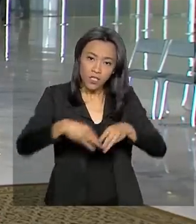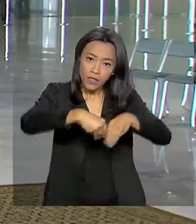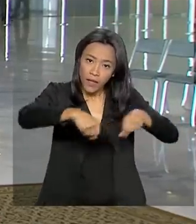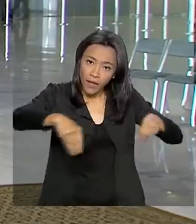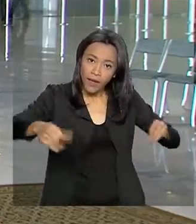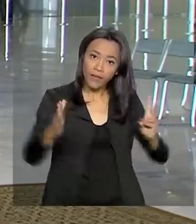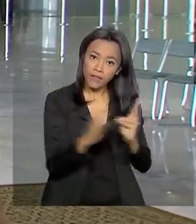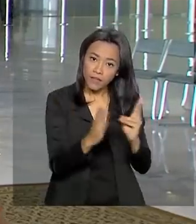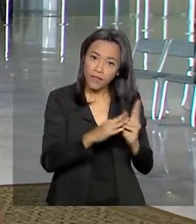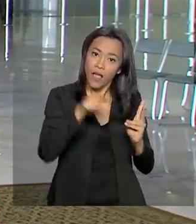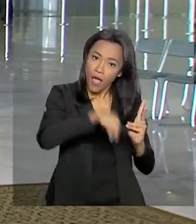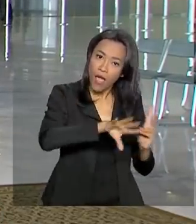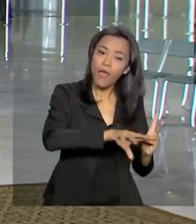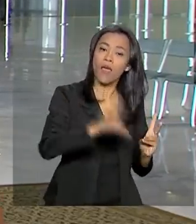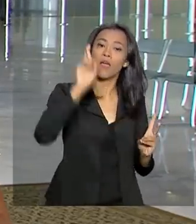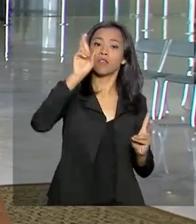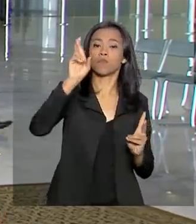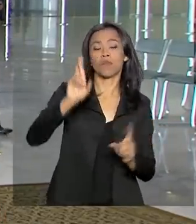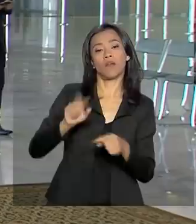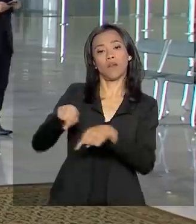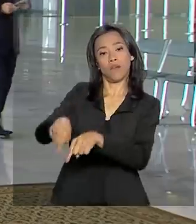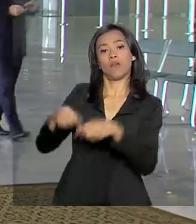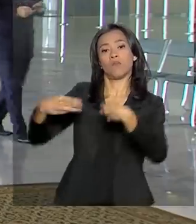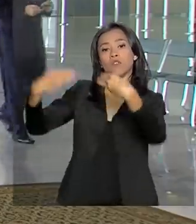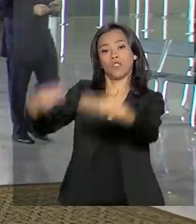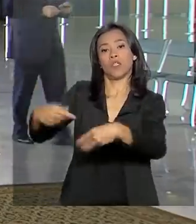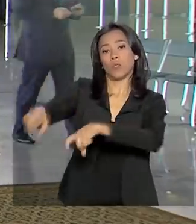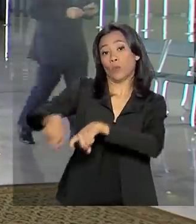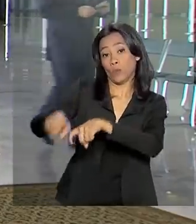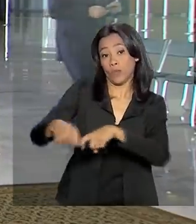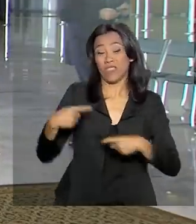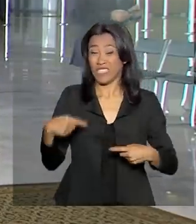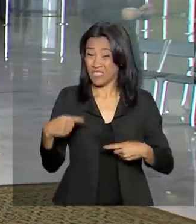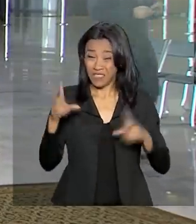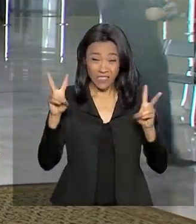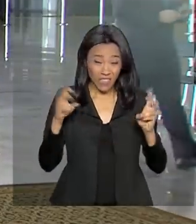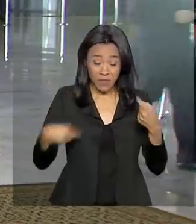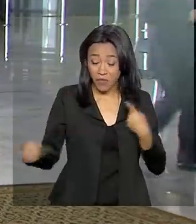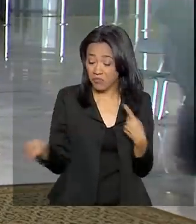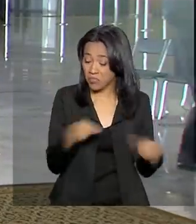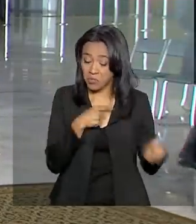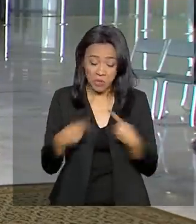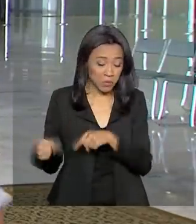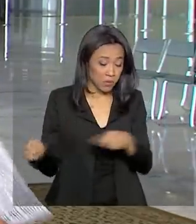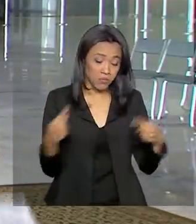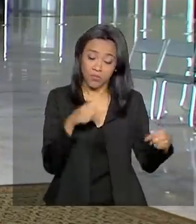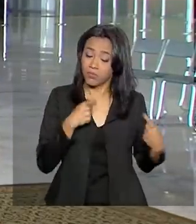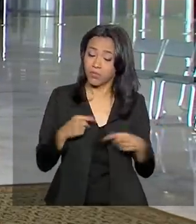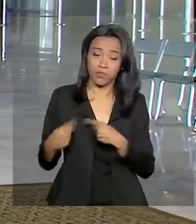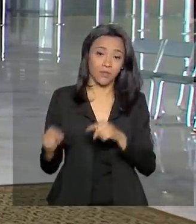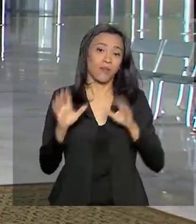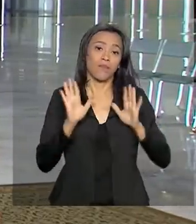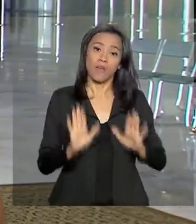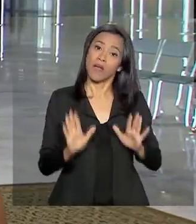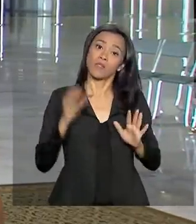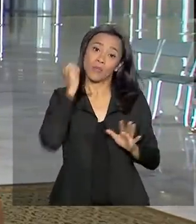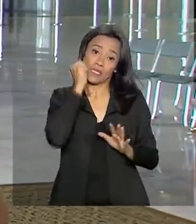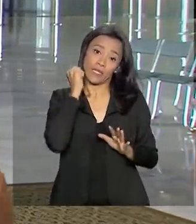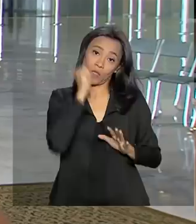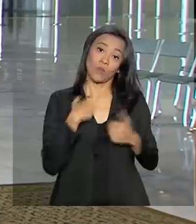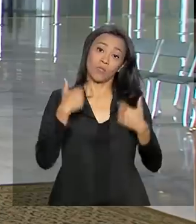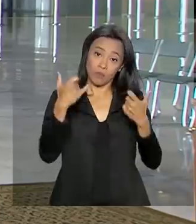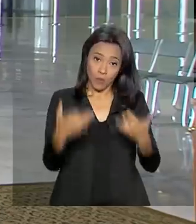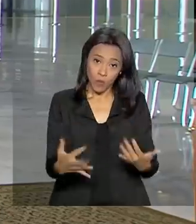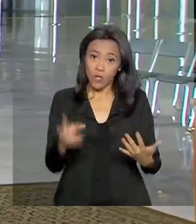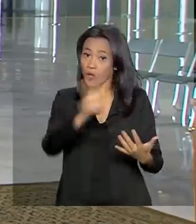Agricultura. Esses são pontos polêmicos que foram bastante criticados dentro da comissão, mas o relator, o senador Fernando Bezerra, já disse que não vai